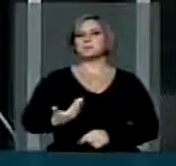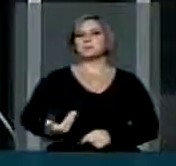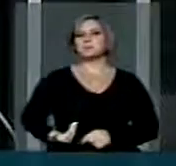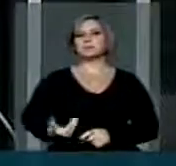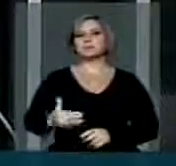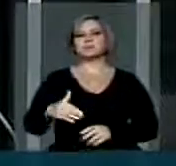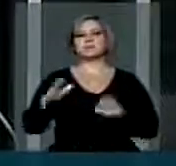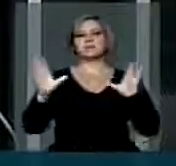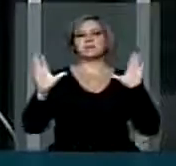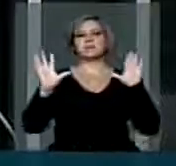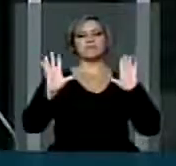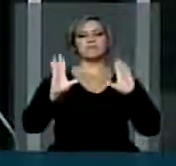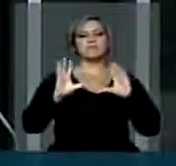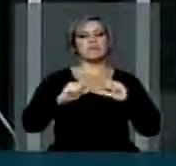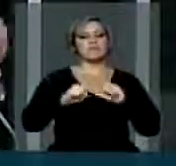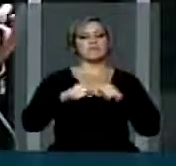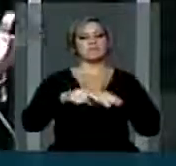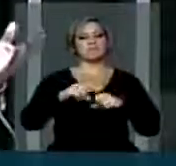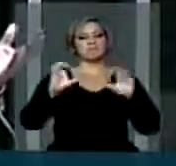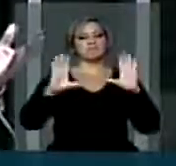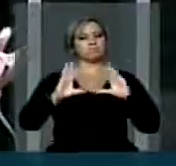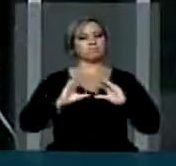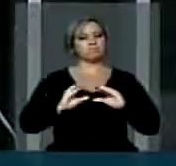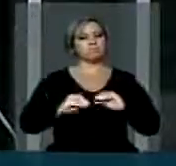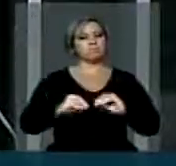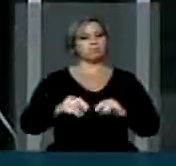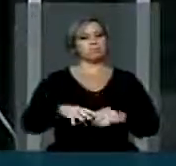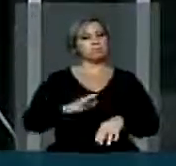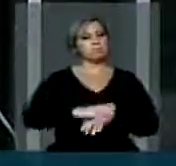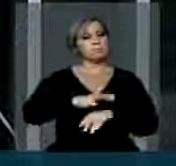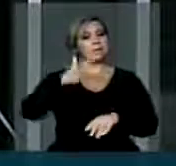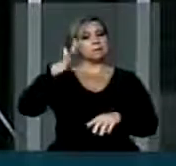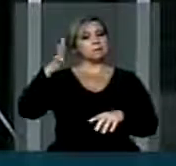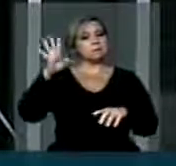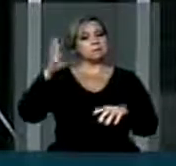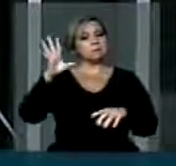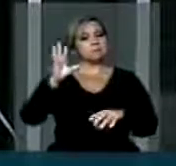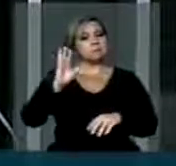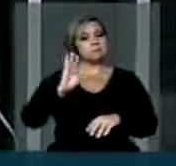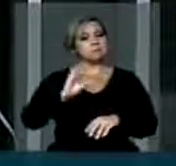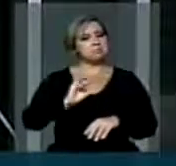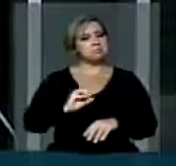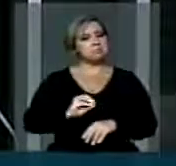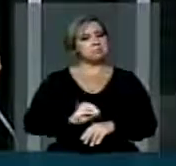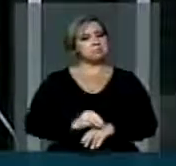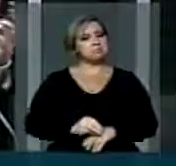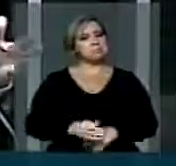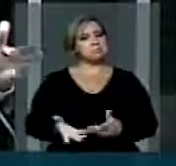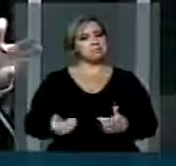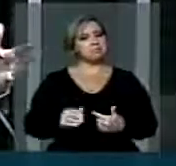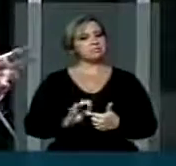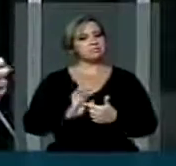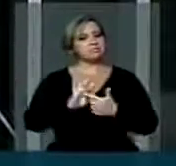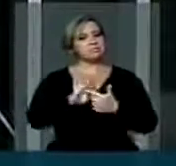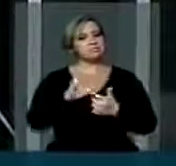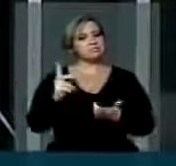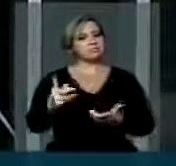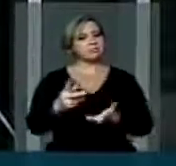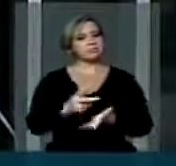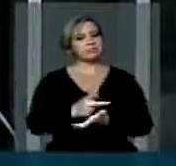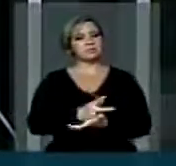poucos vai burchando, vai perdendo o encanto. E isto é a demonstração clara